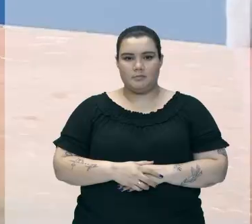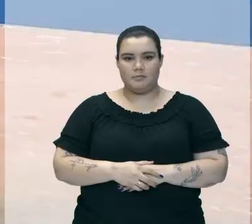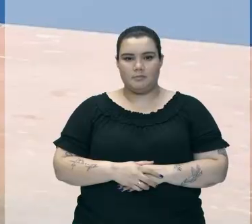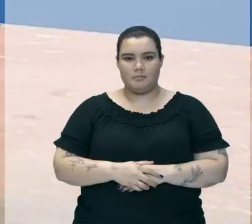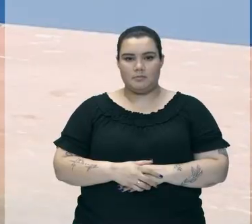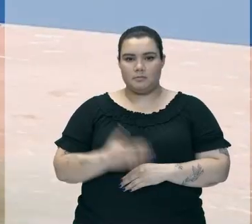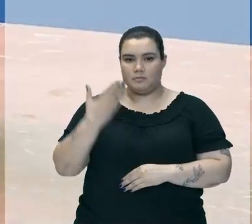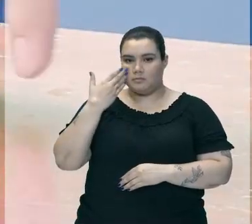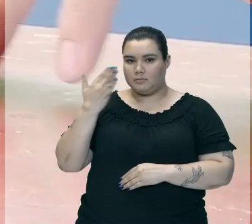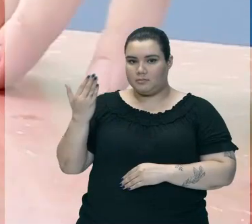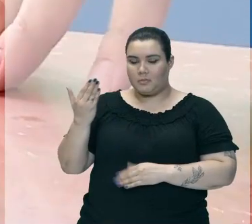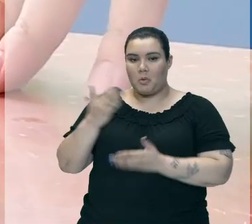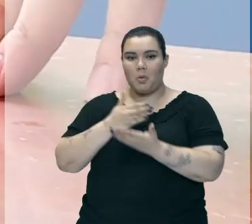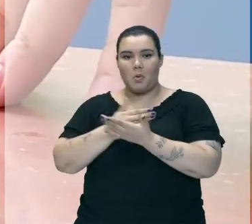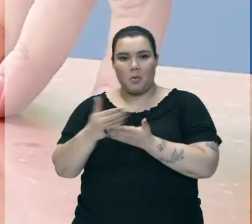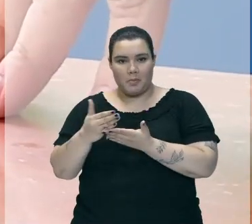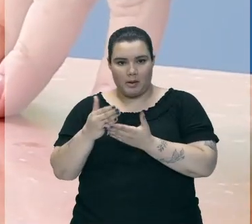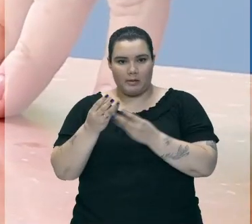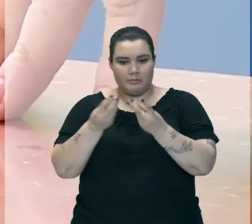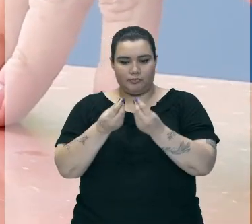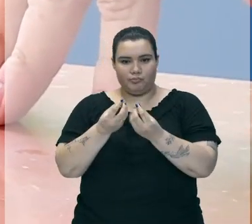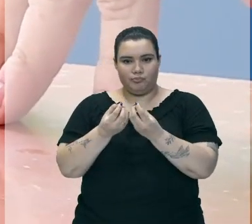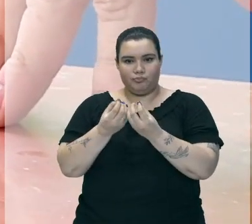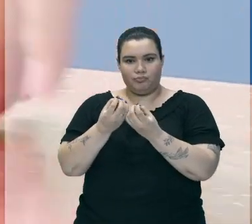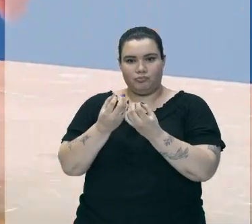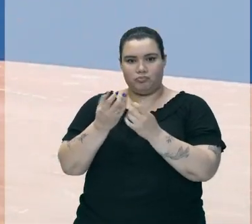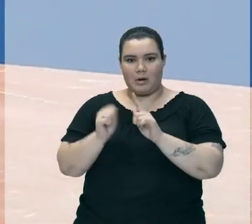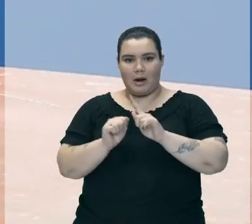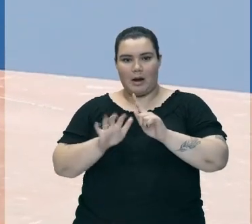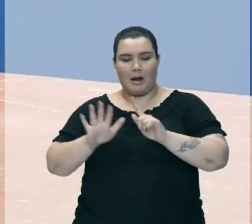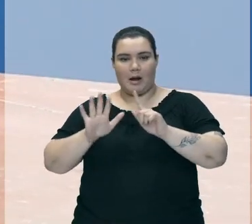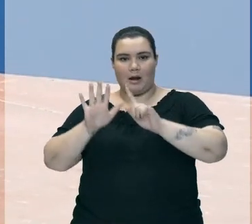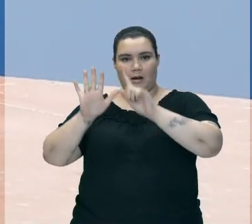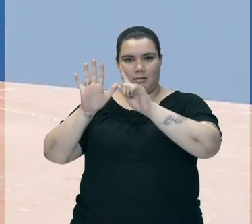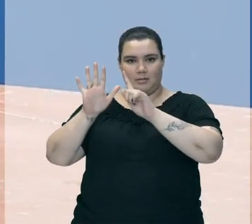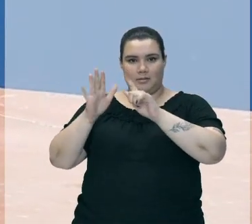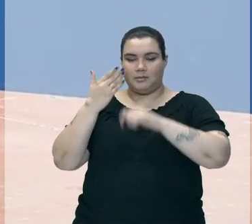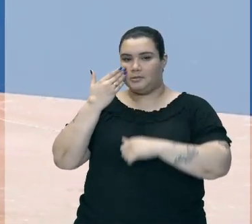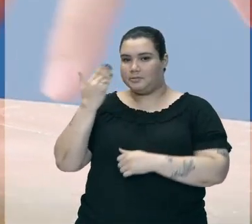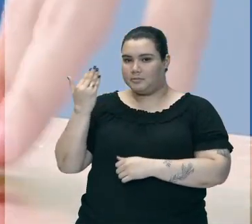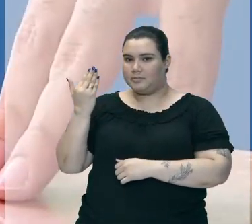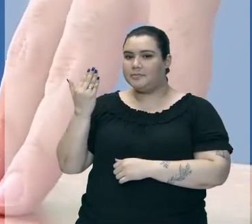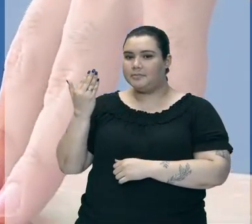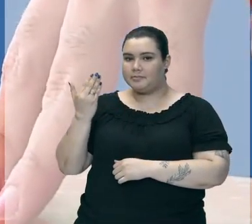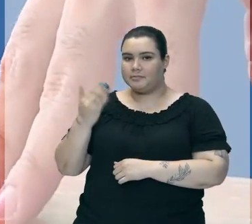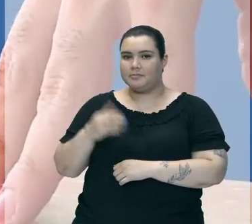Notem Que A Reação Já Começou A Acontecer O Balão Começou A Encher